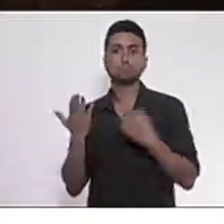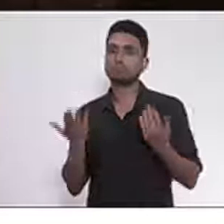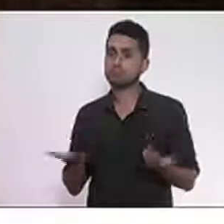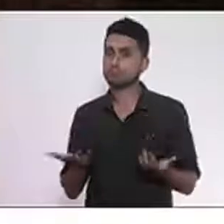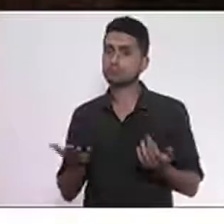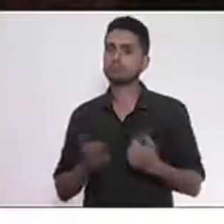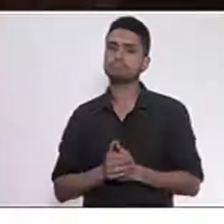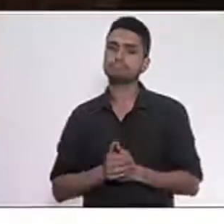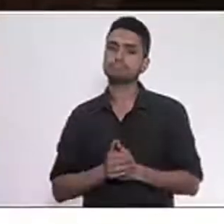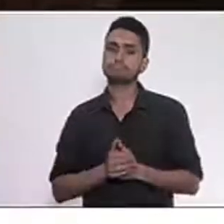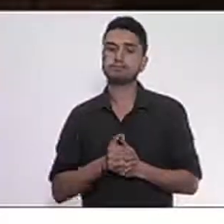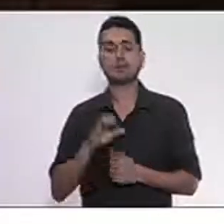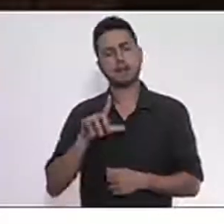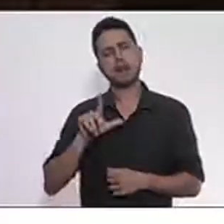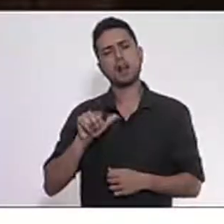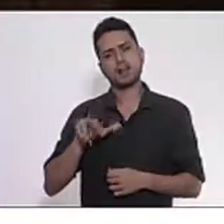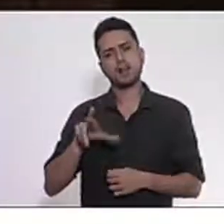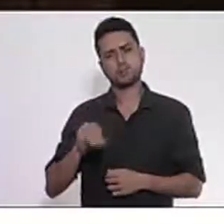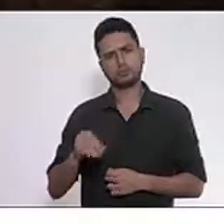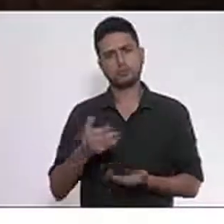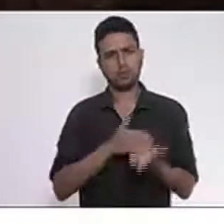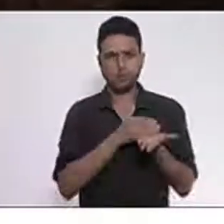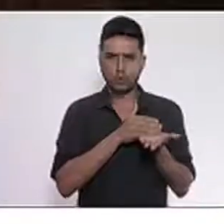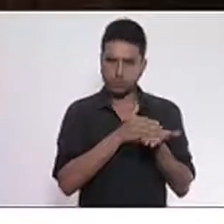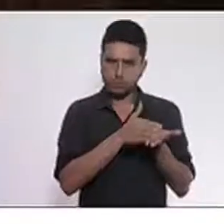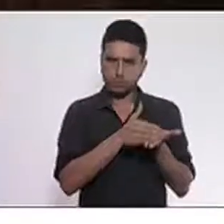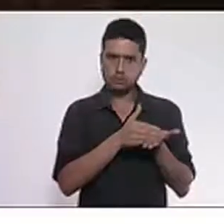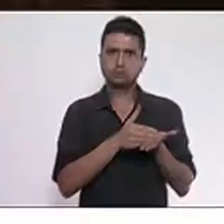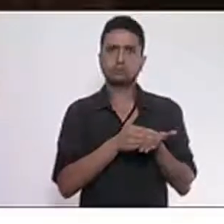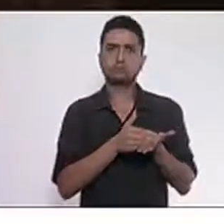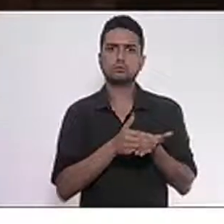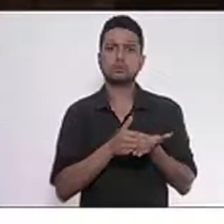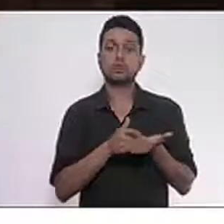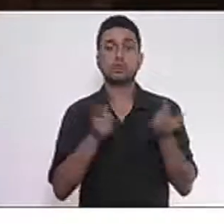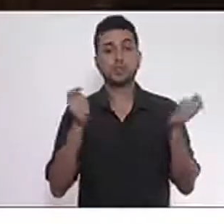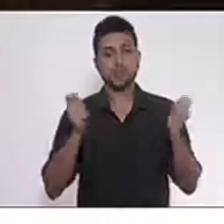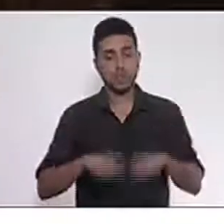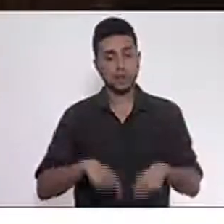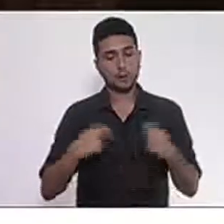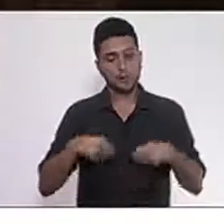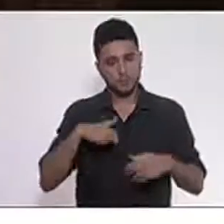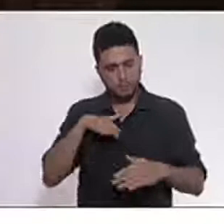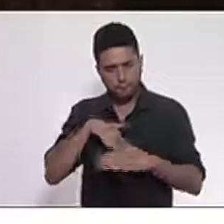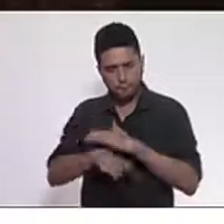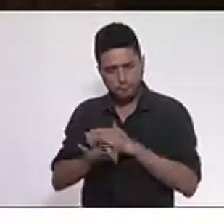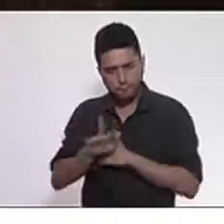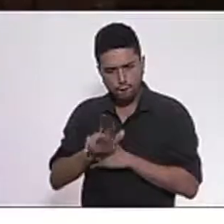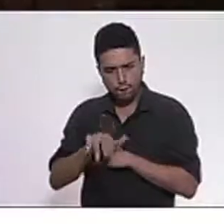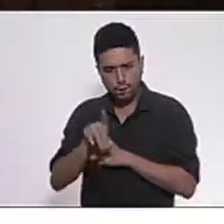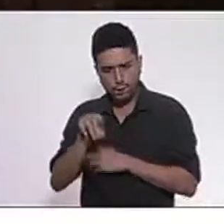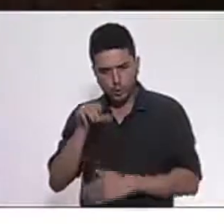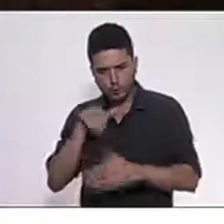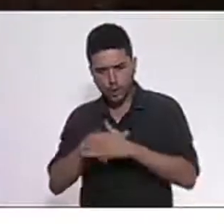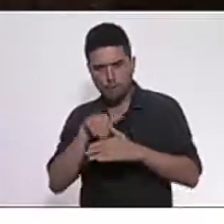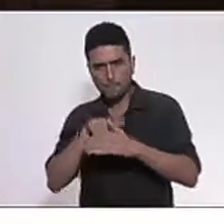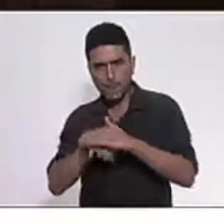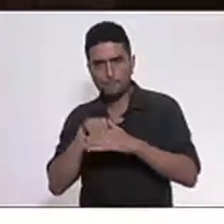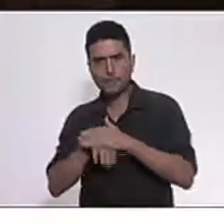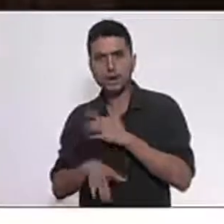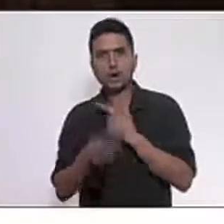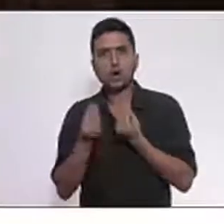É claro que, no início, isso terá que ter um fundo para administrar esse pacote.